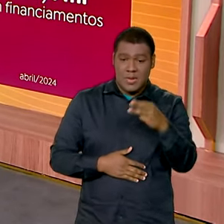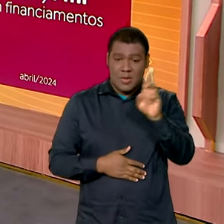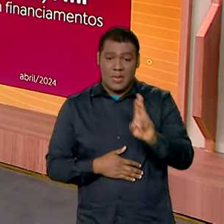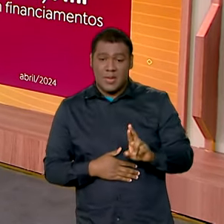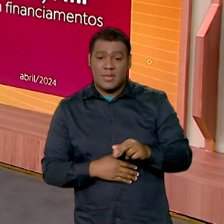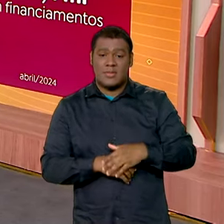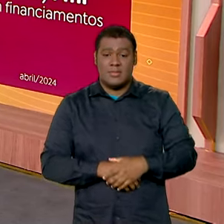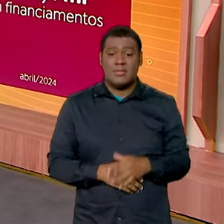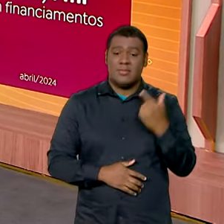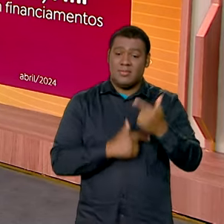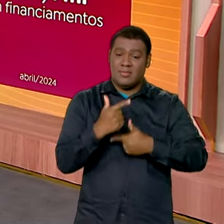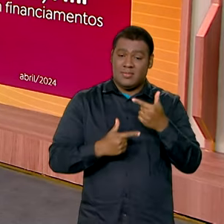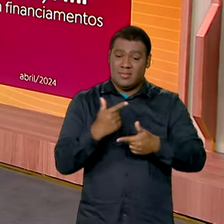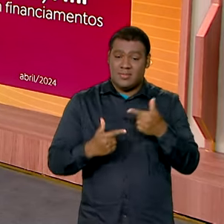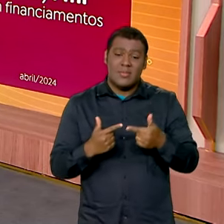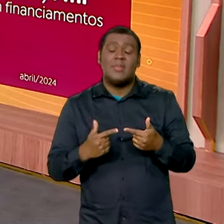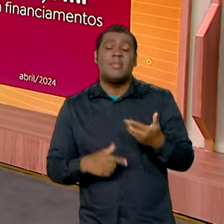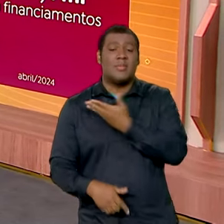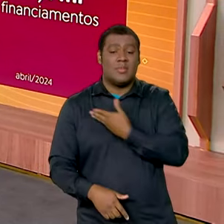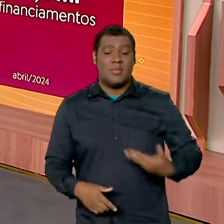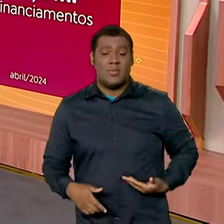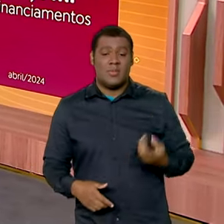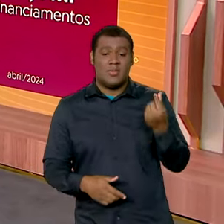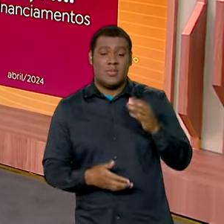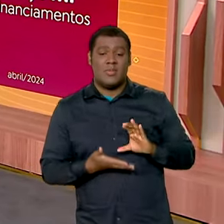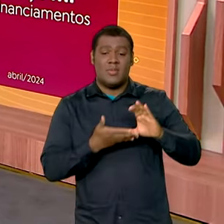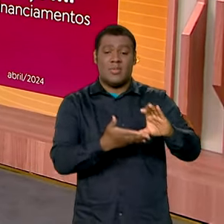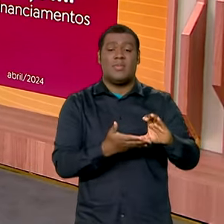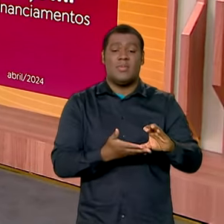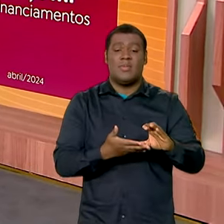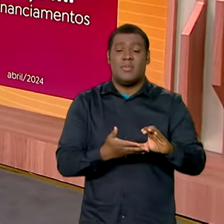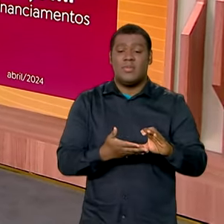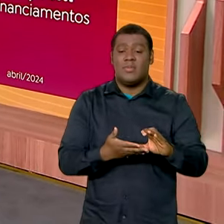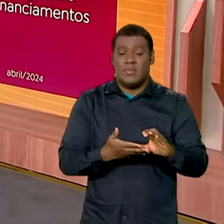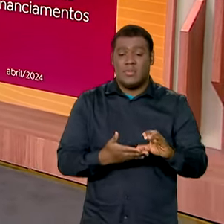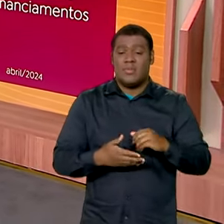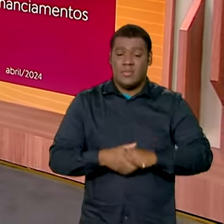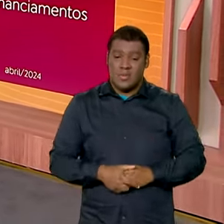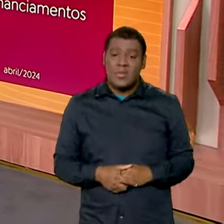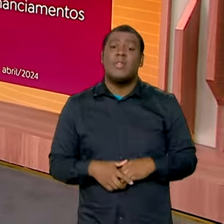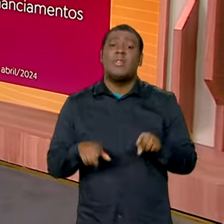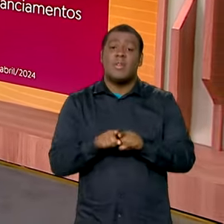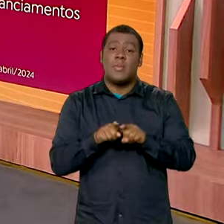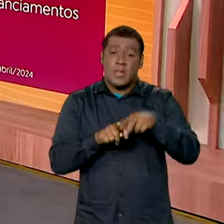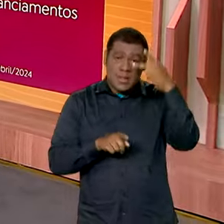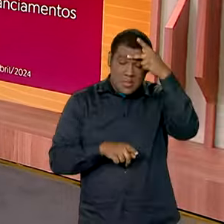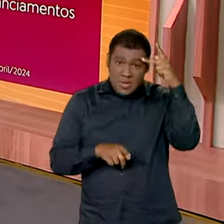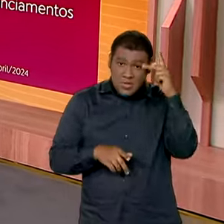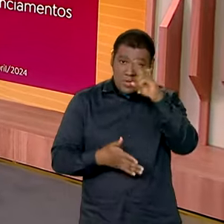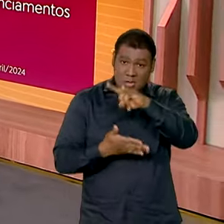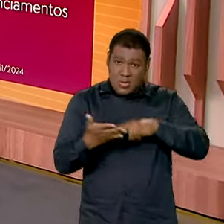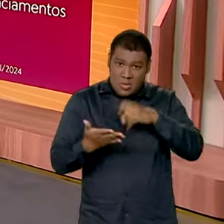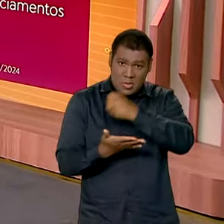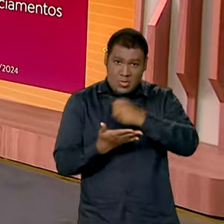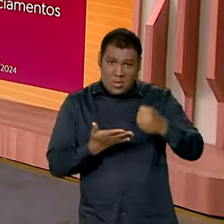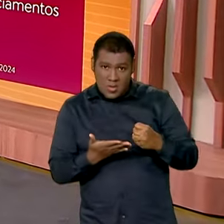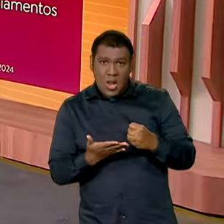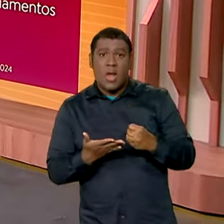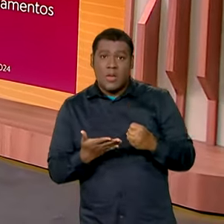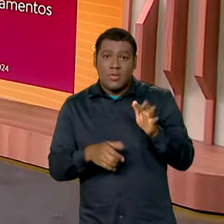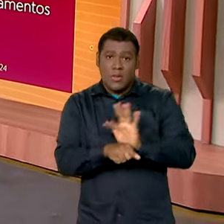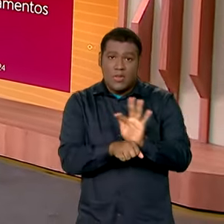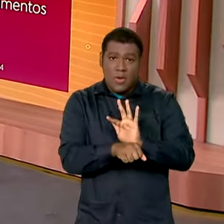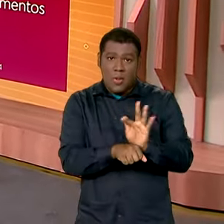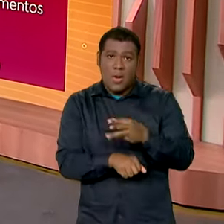Emprego e renda, quase 32 milhões de trabalhadores com carteira assinada e 3.200 empresas